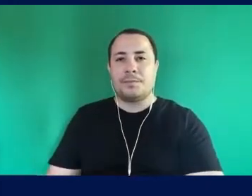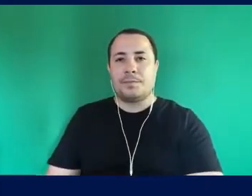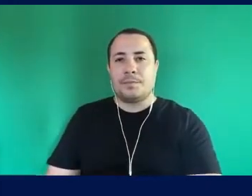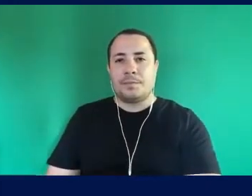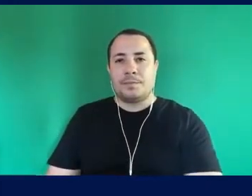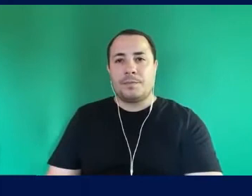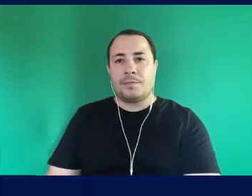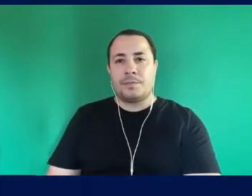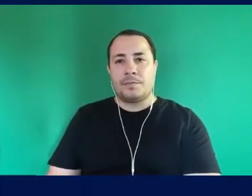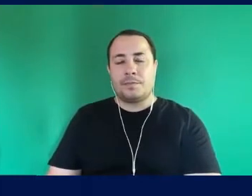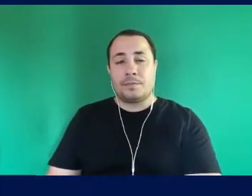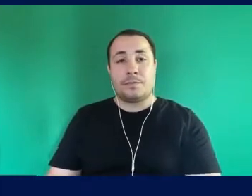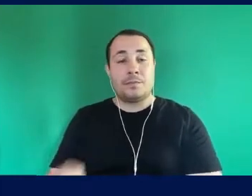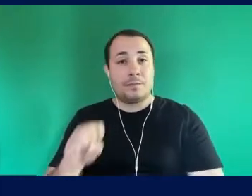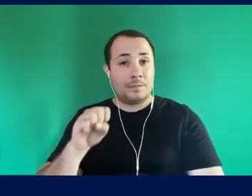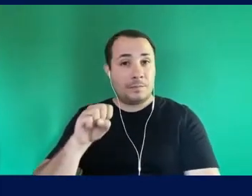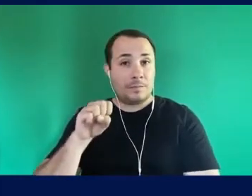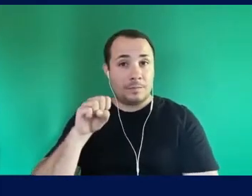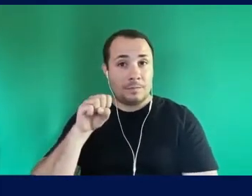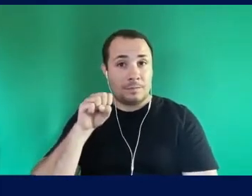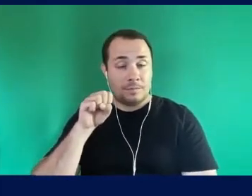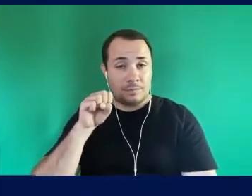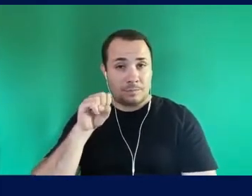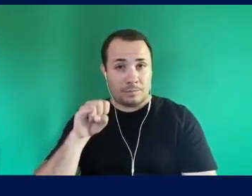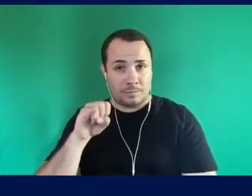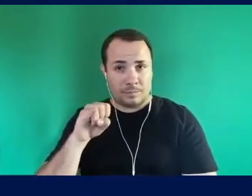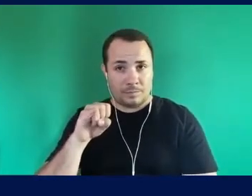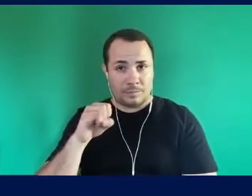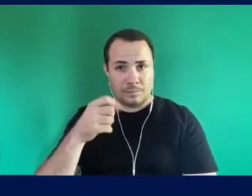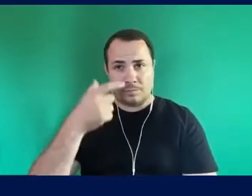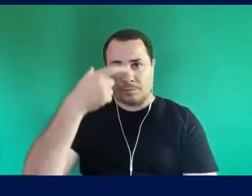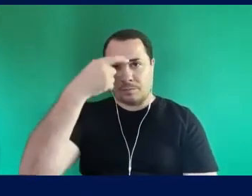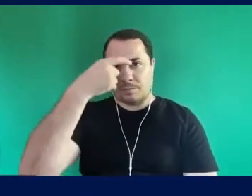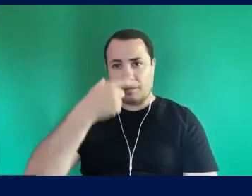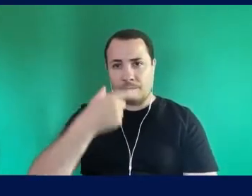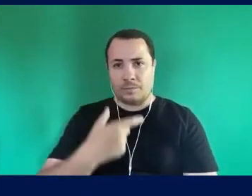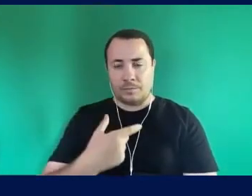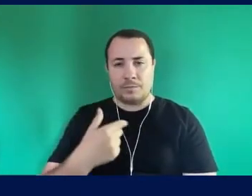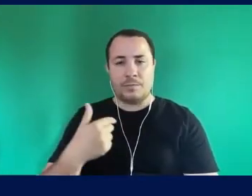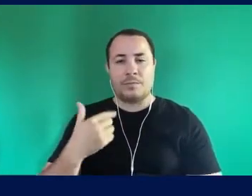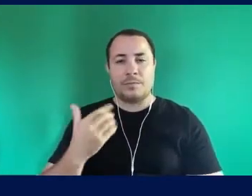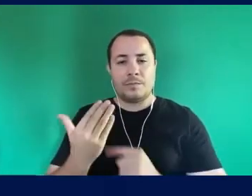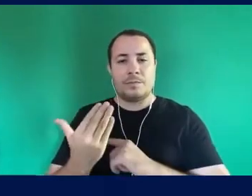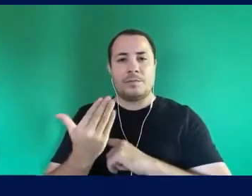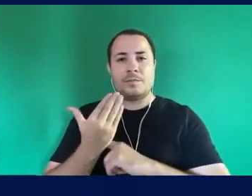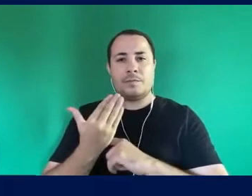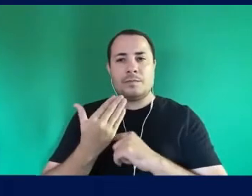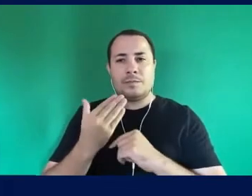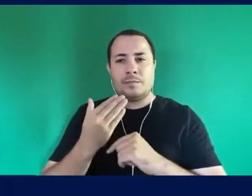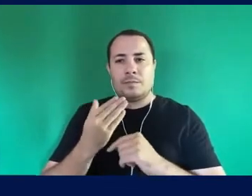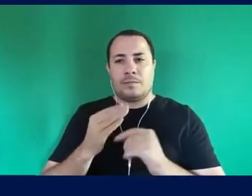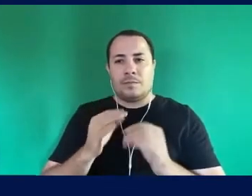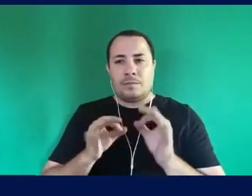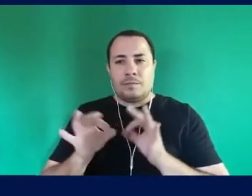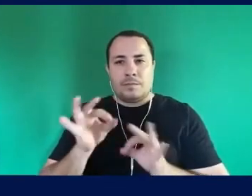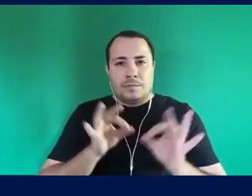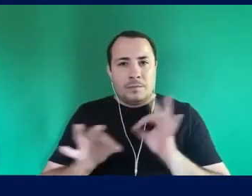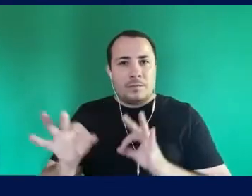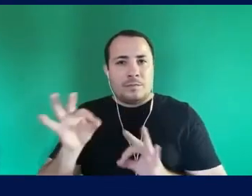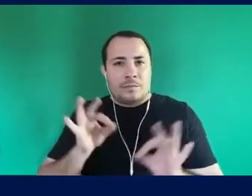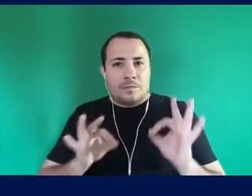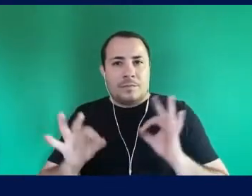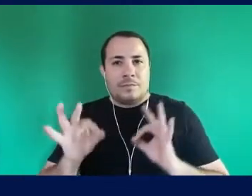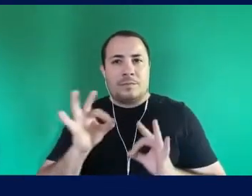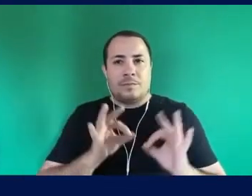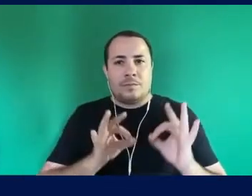Se eu Não tenho Porque o que nos articula Pra ter tudo isso O que o Flávio traz Divergir como